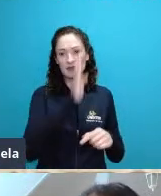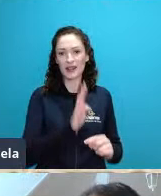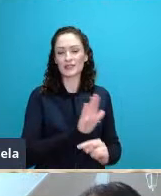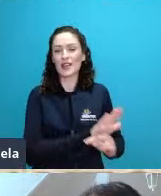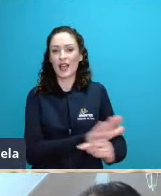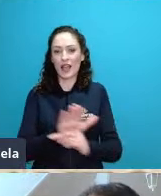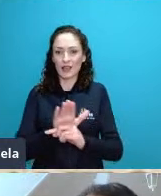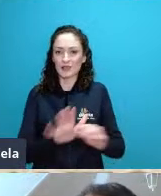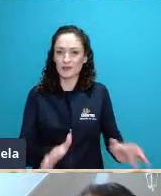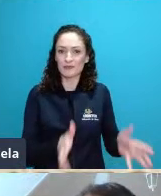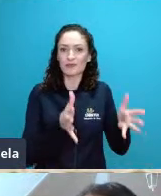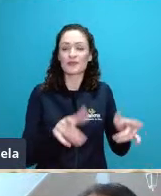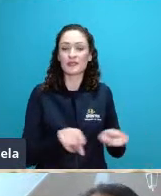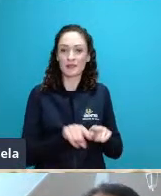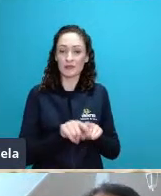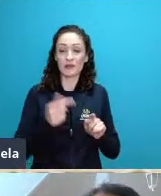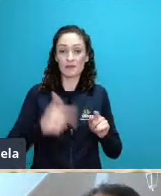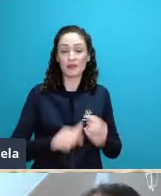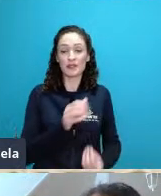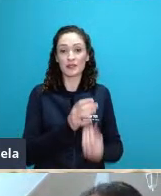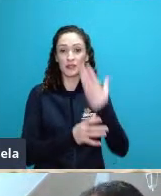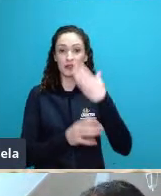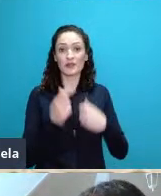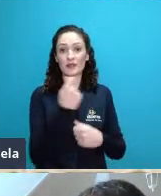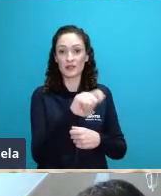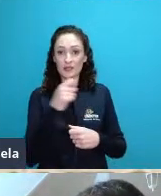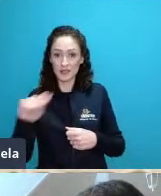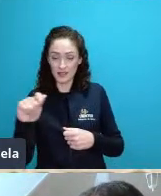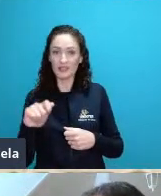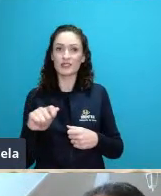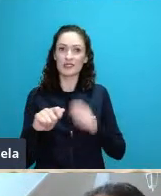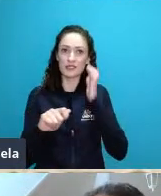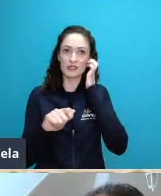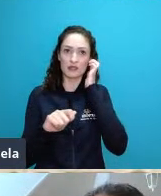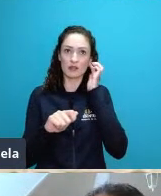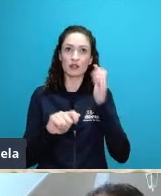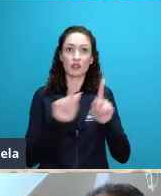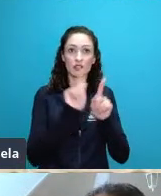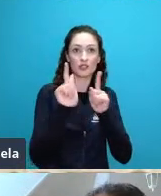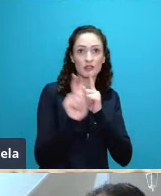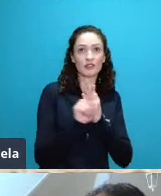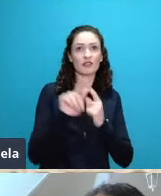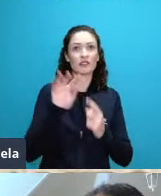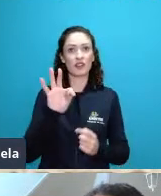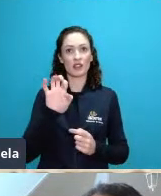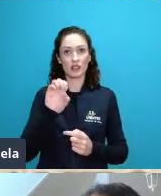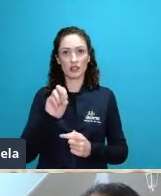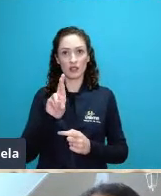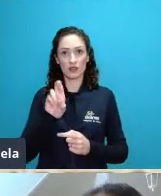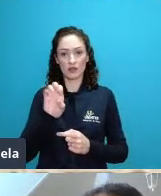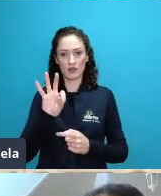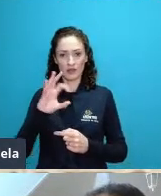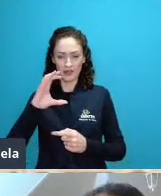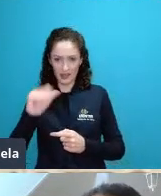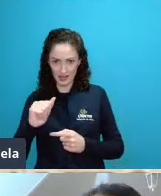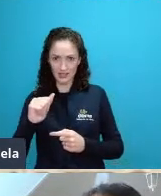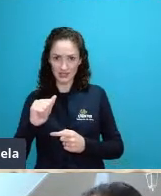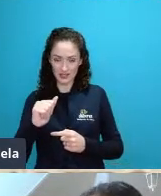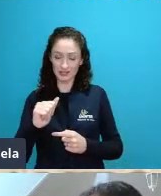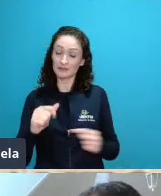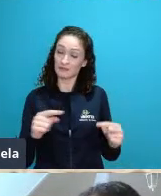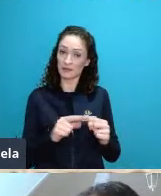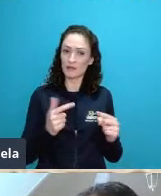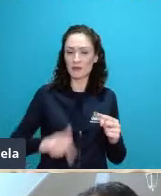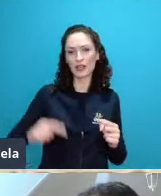associação da geografia teurética por longo tempo influenciado então pela revolução quantitativa e